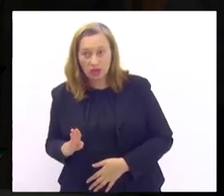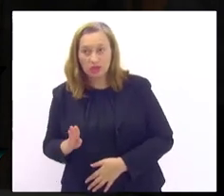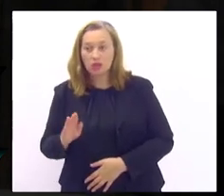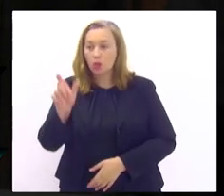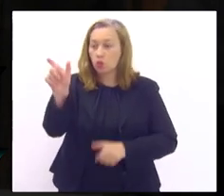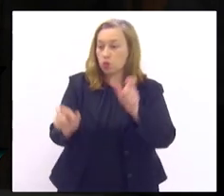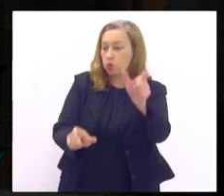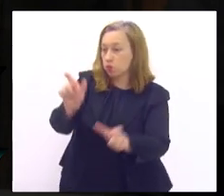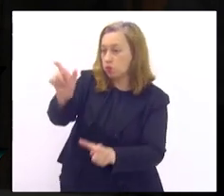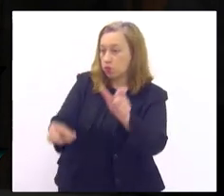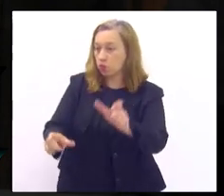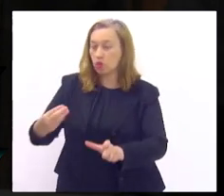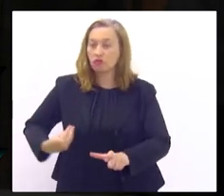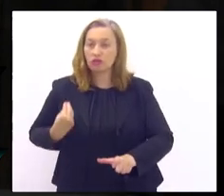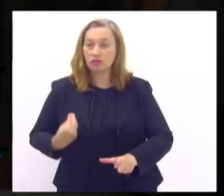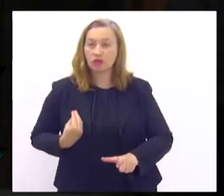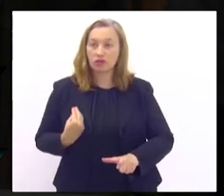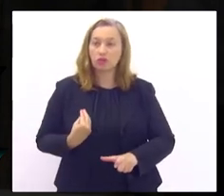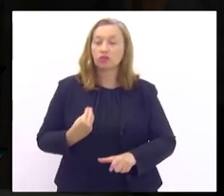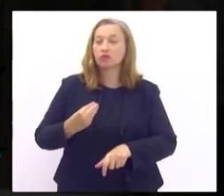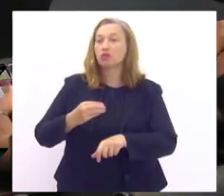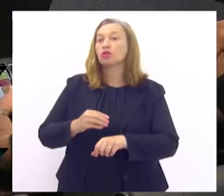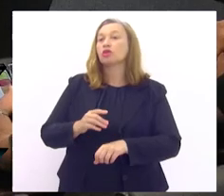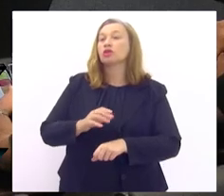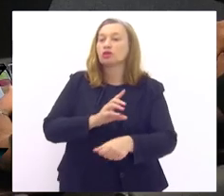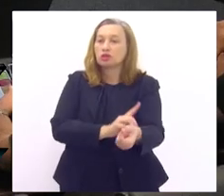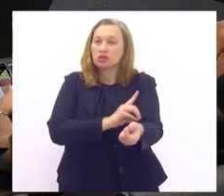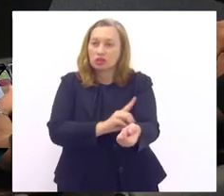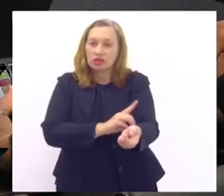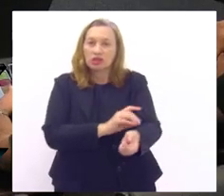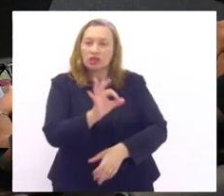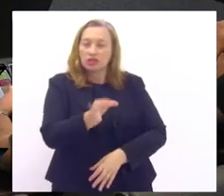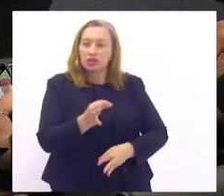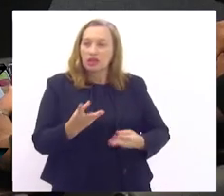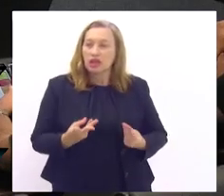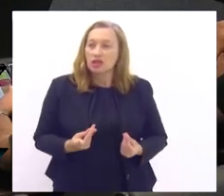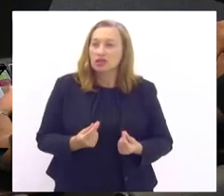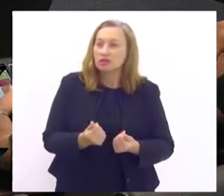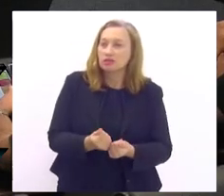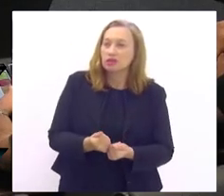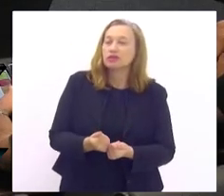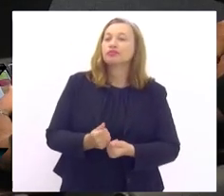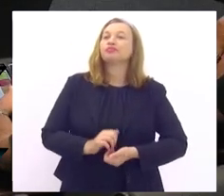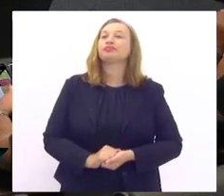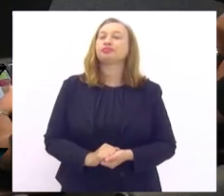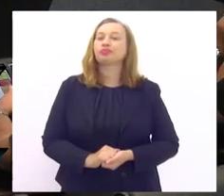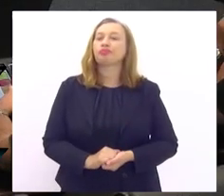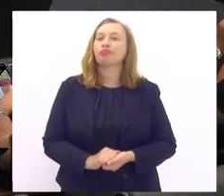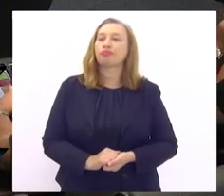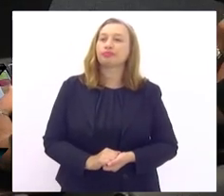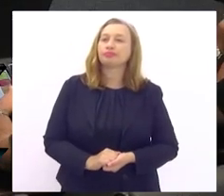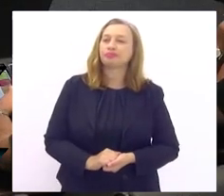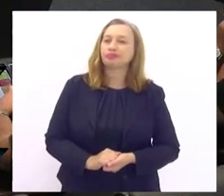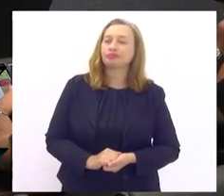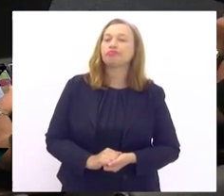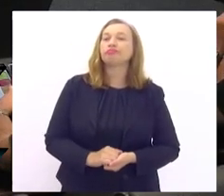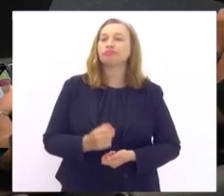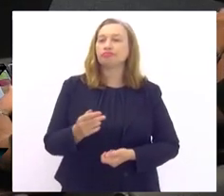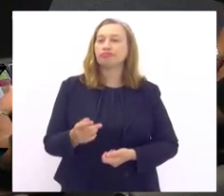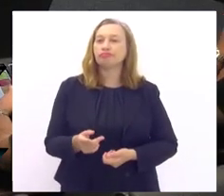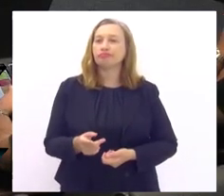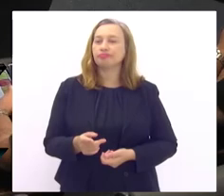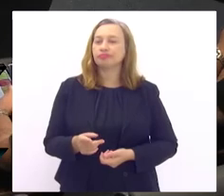pessoas vivendo com diabetes com certeza e também a questão da acessibilidade né que como a gente está lidando com pessoas